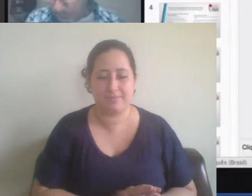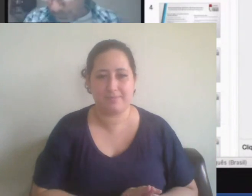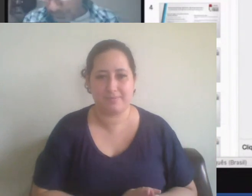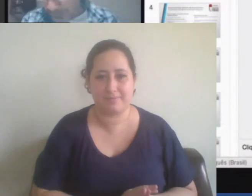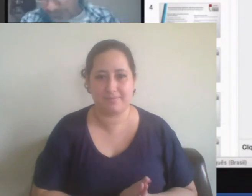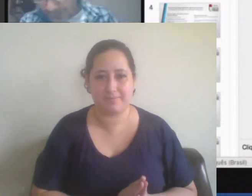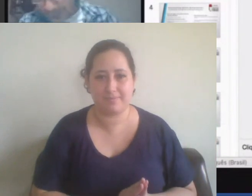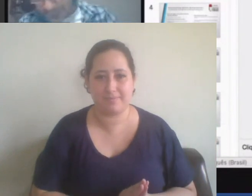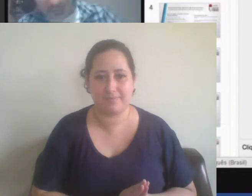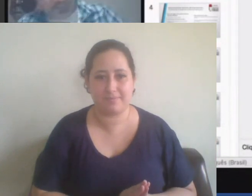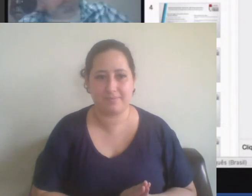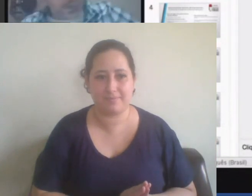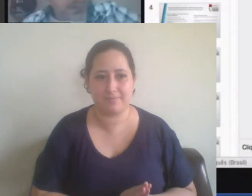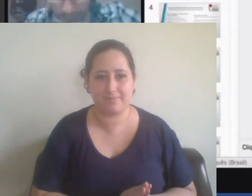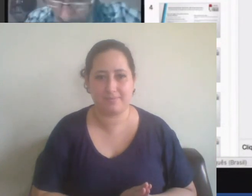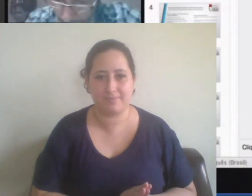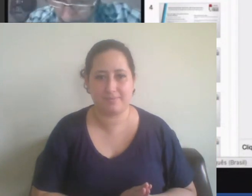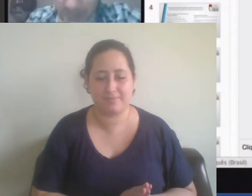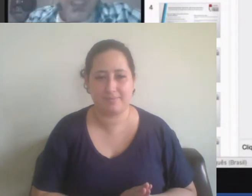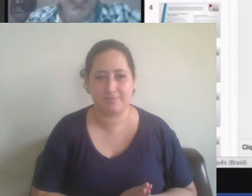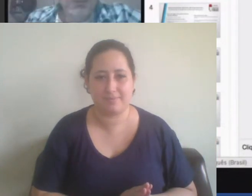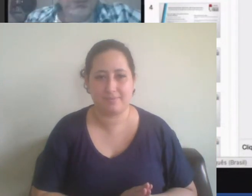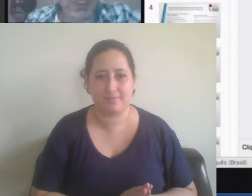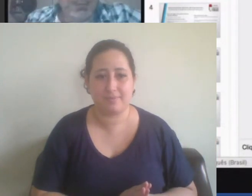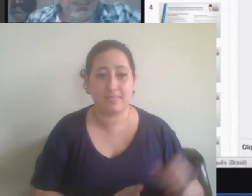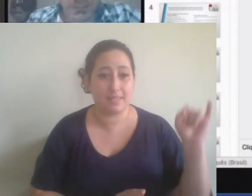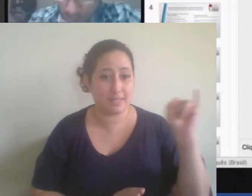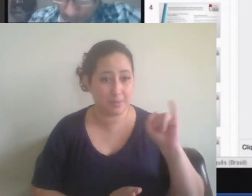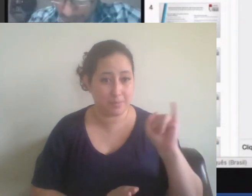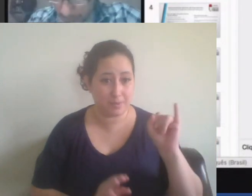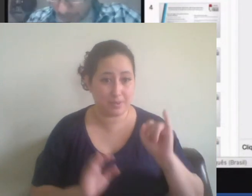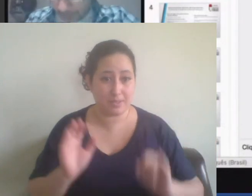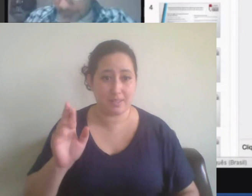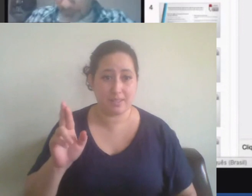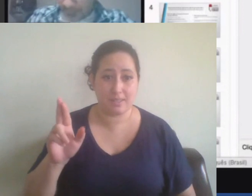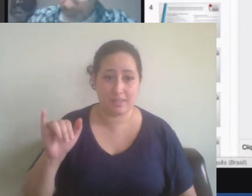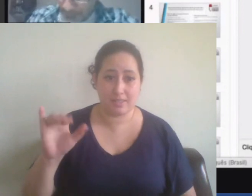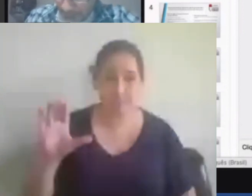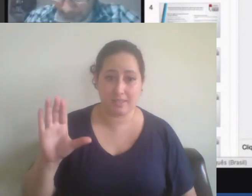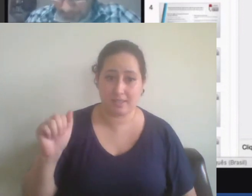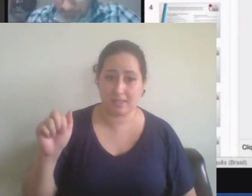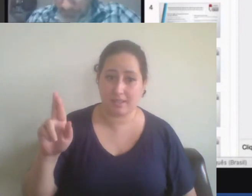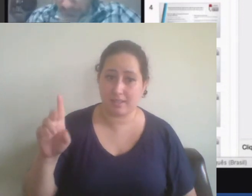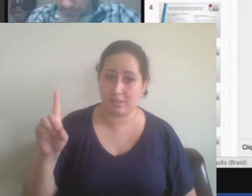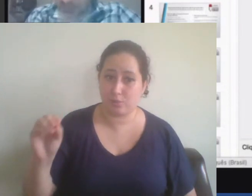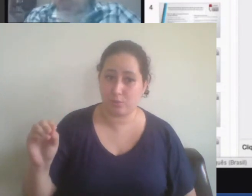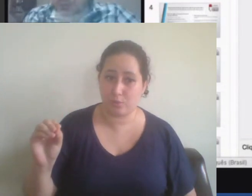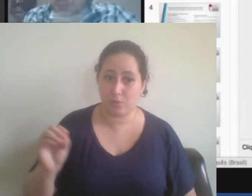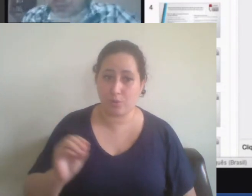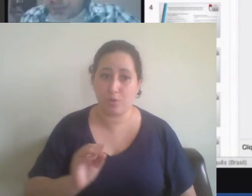João Sem Terra, irmão de Ricardo Coração de Leão...